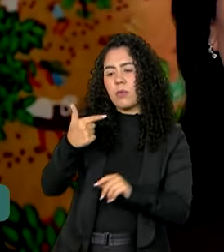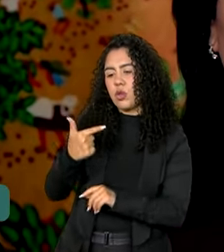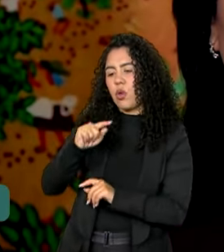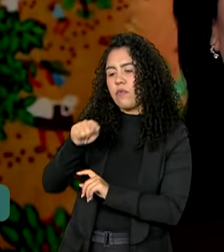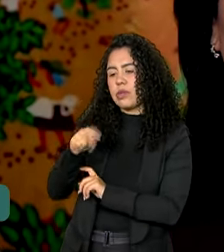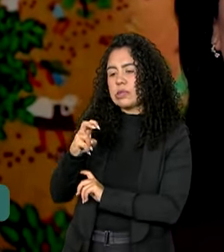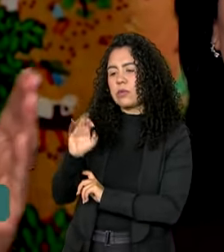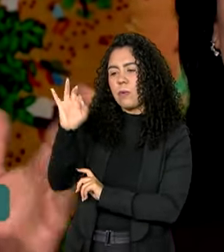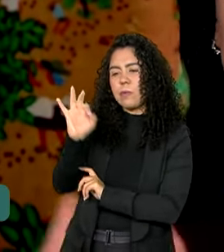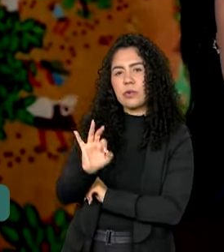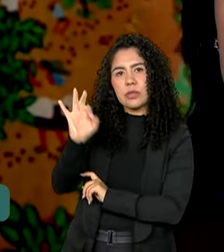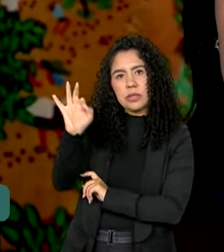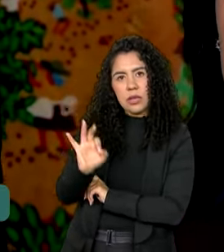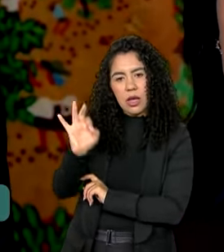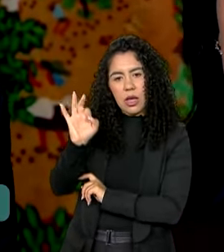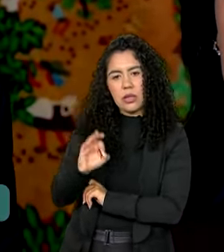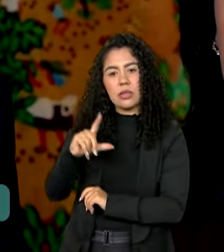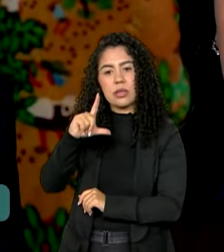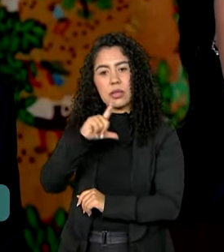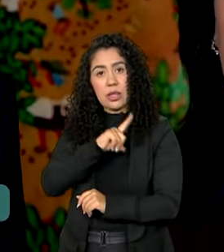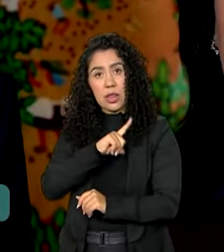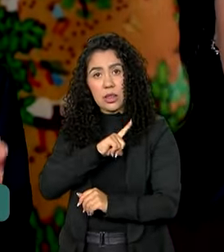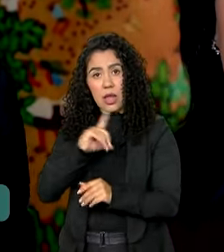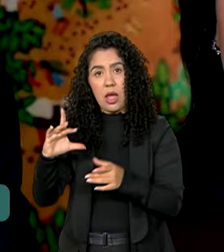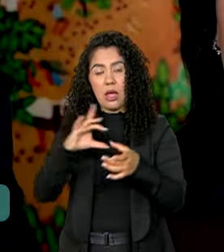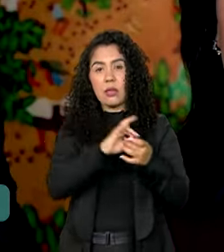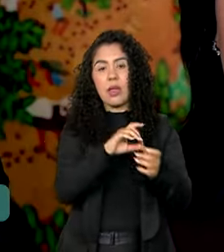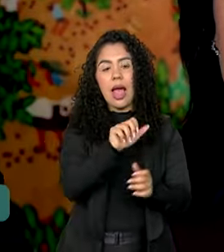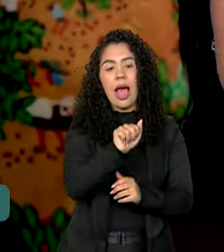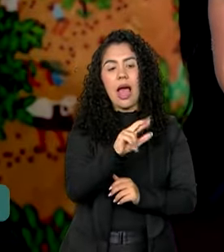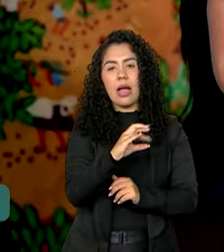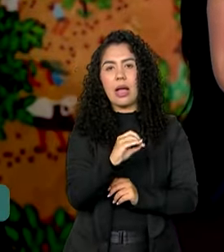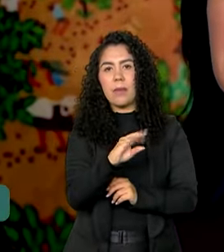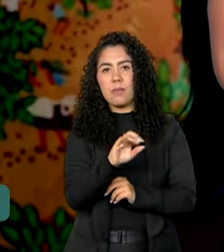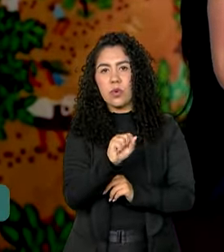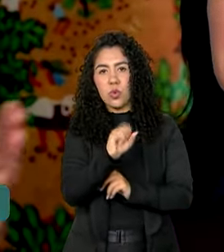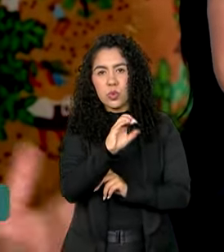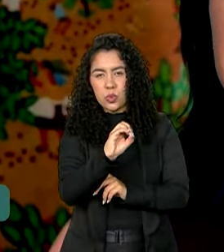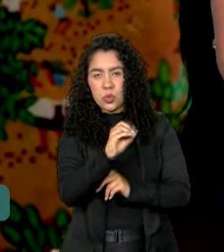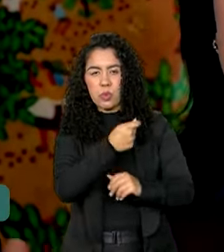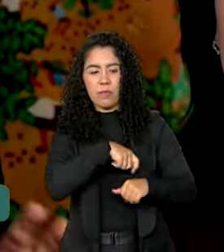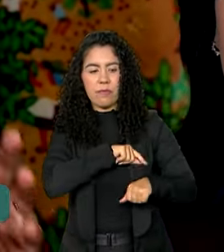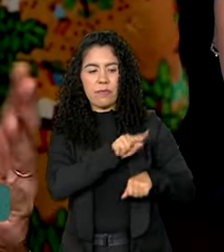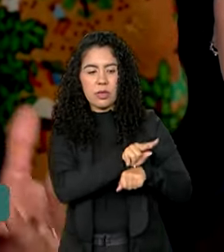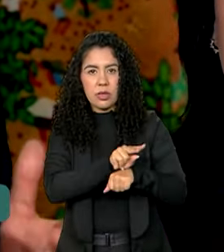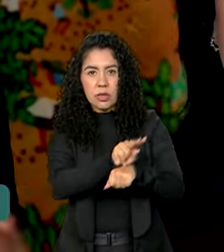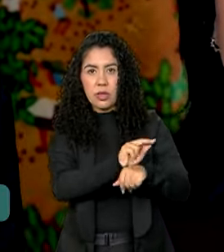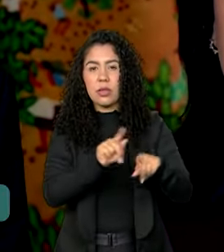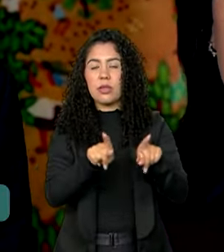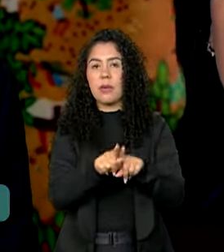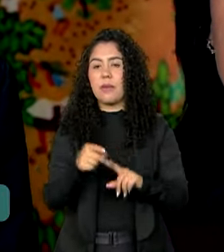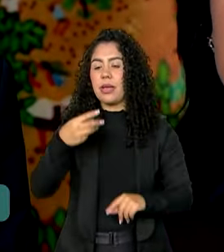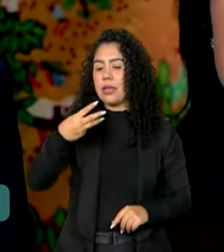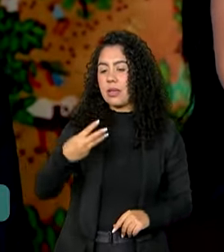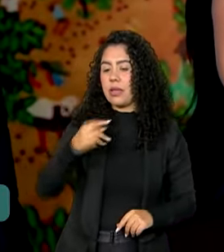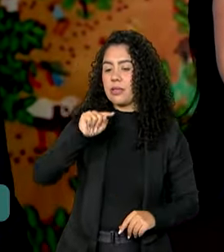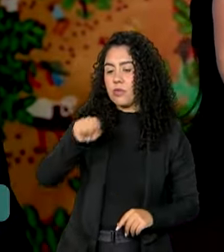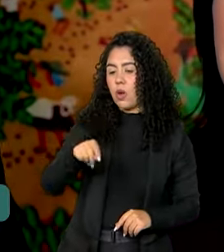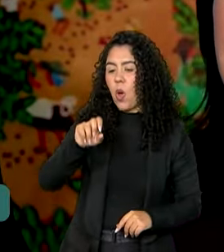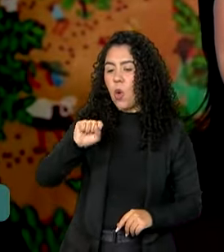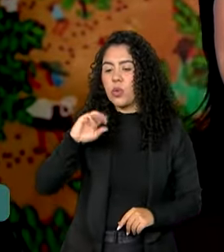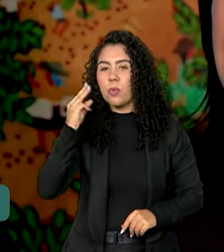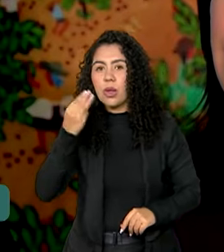previstos no arcabouço fiscal, e de 3,8 bilhões, o que totaliza 15 bilhões